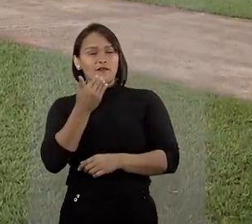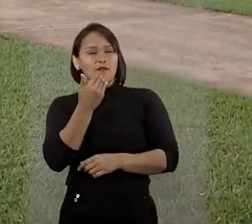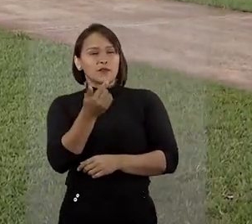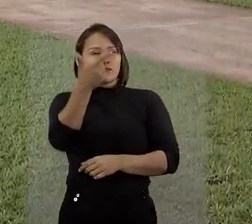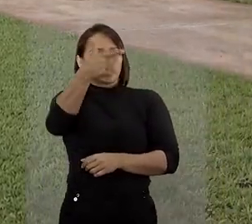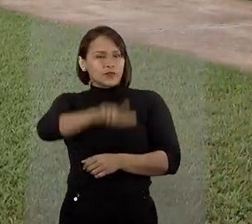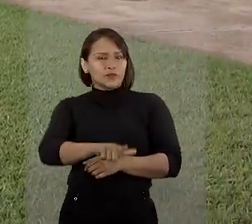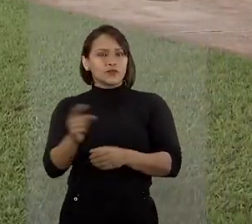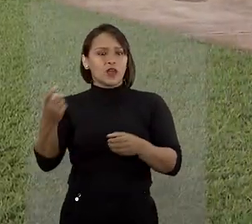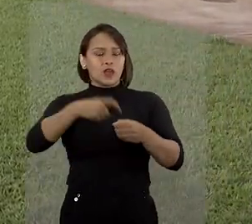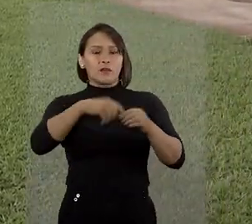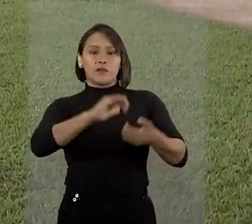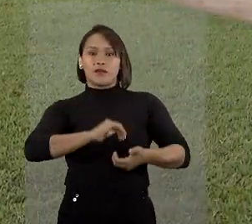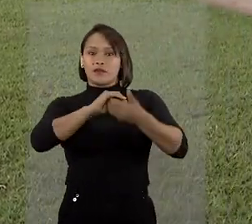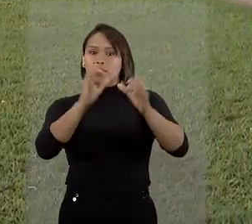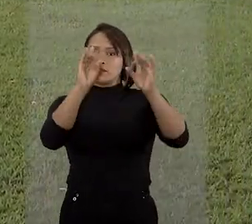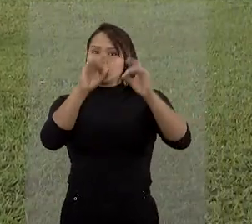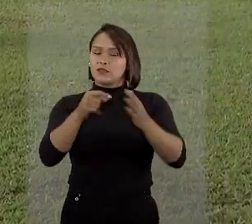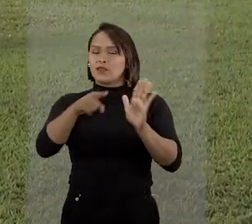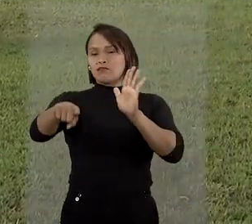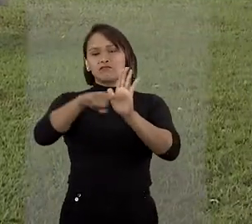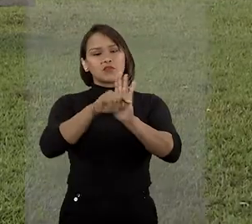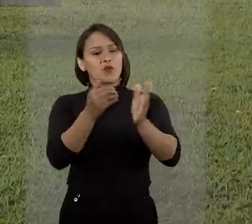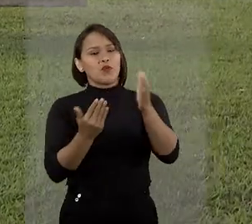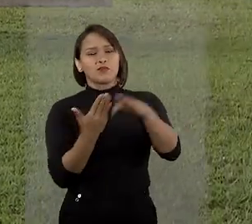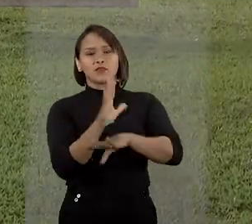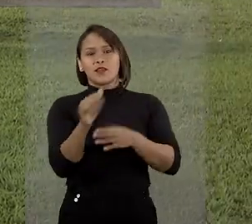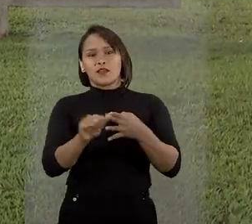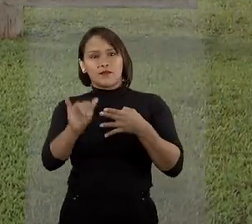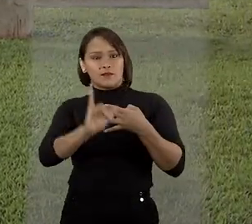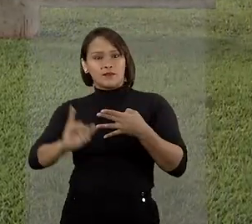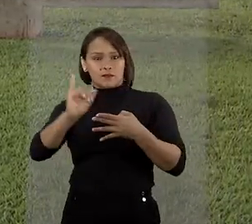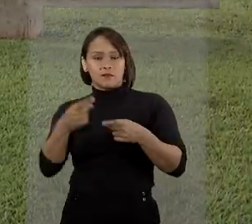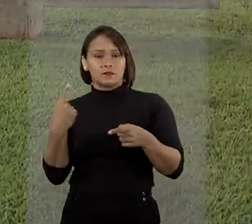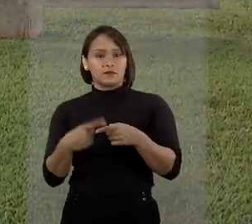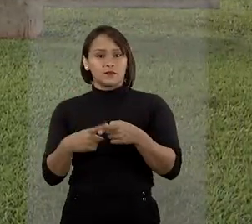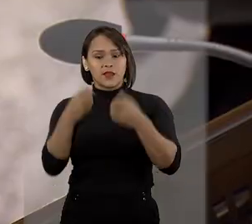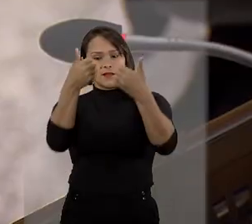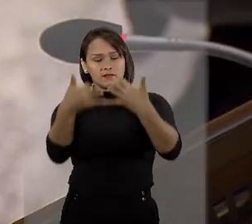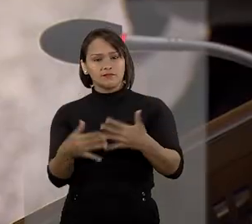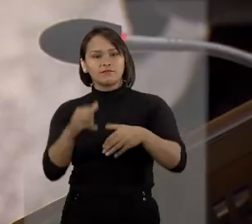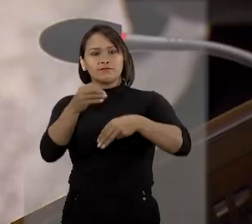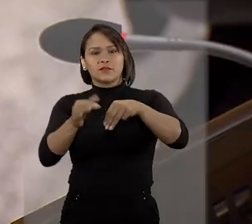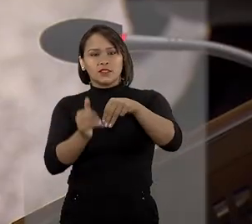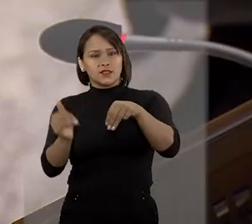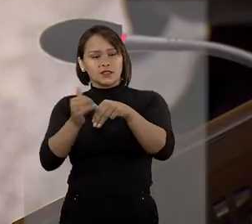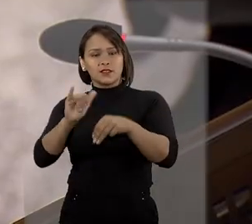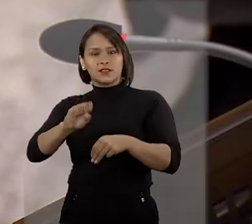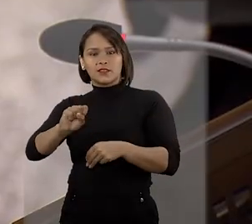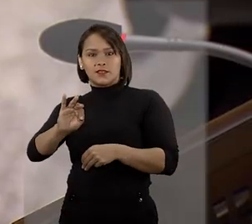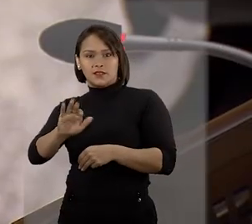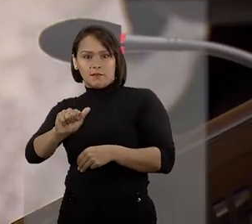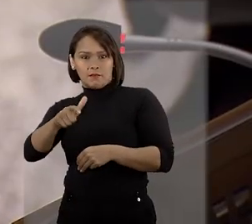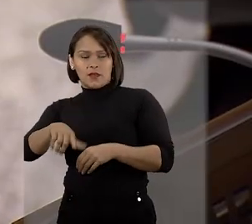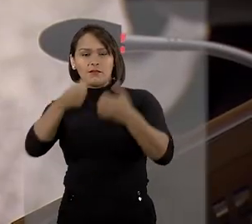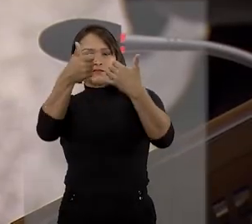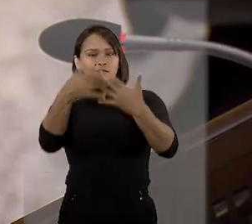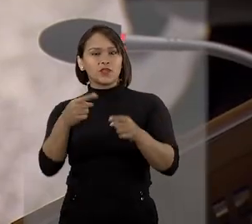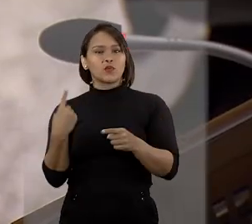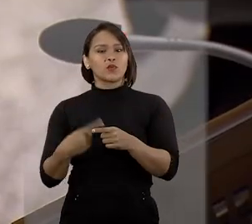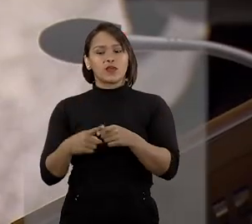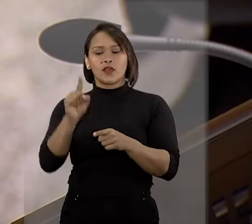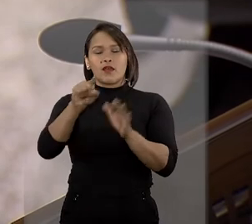recorreu dessa decisão, mas a Corte Especial negou o provimento ao agravo interno. A ministra relatora, Isabel Galotti,